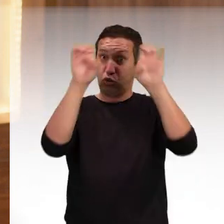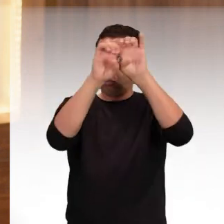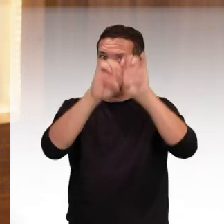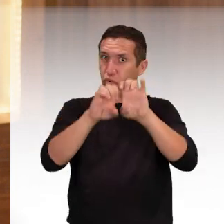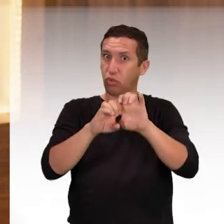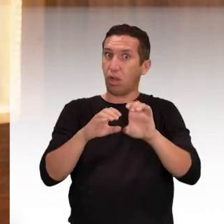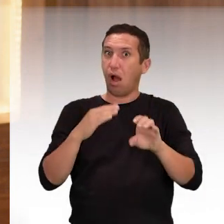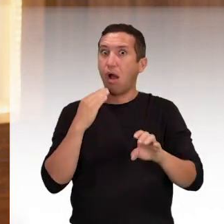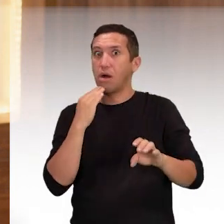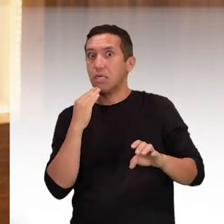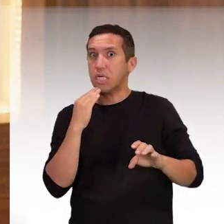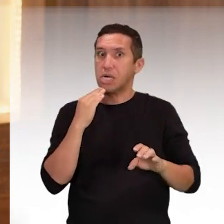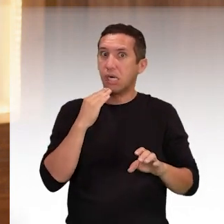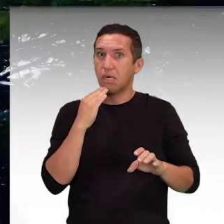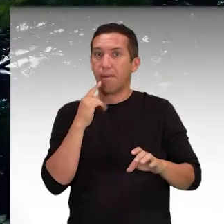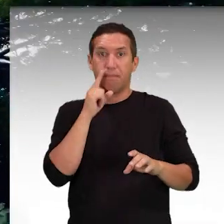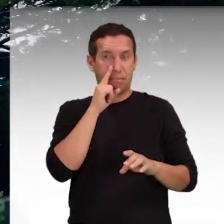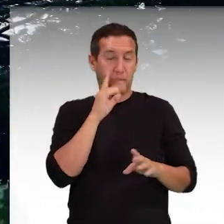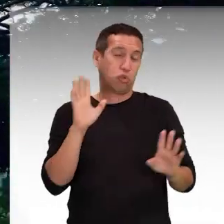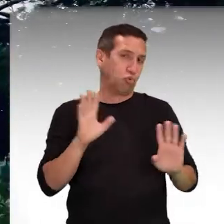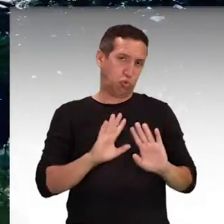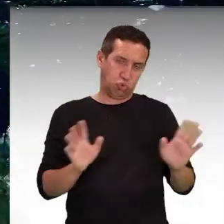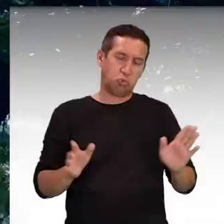comprometida. Vamos conhecer essa história.